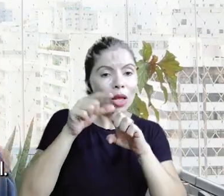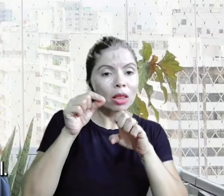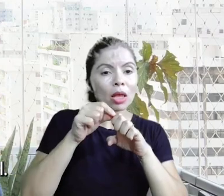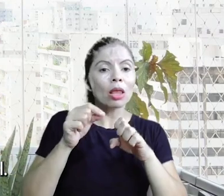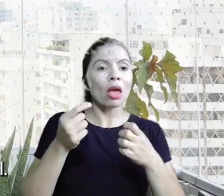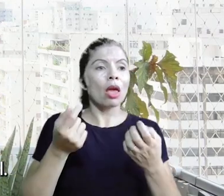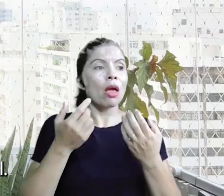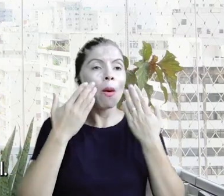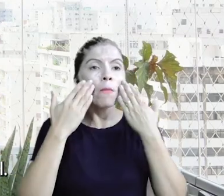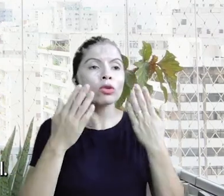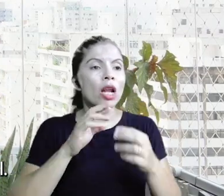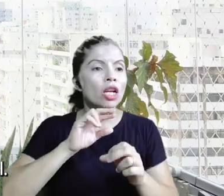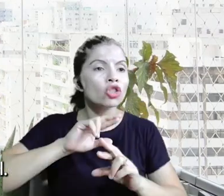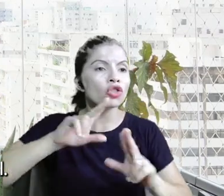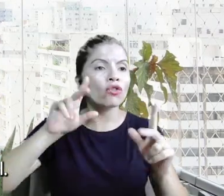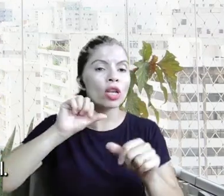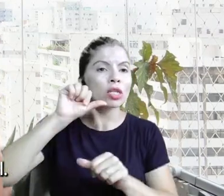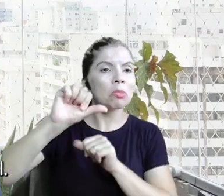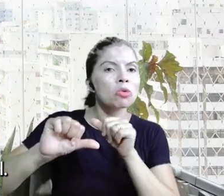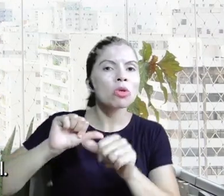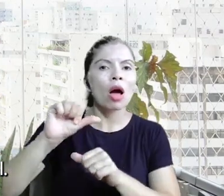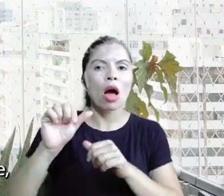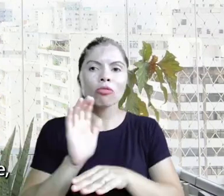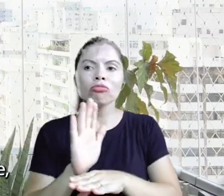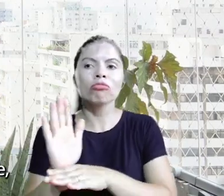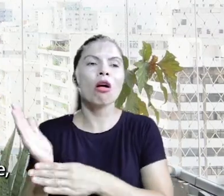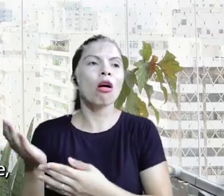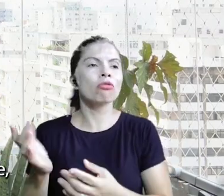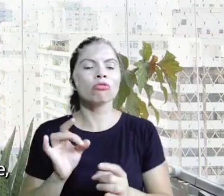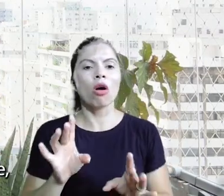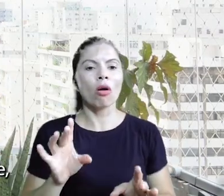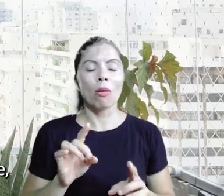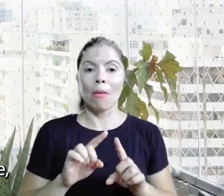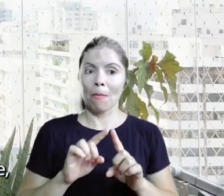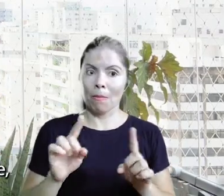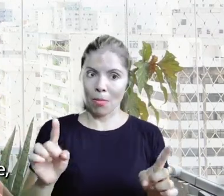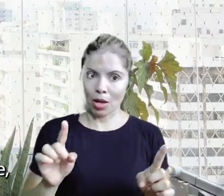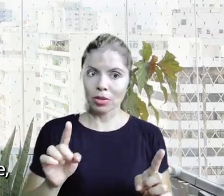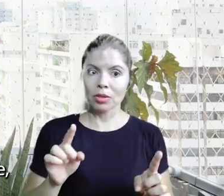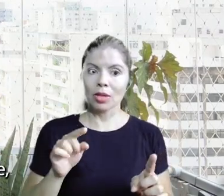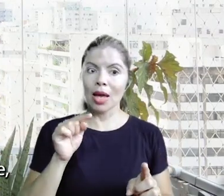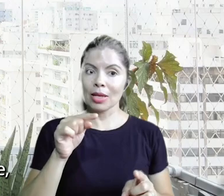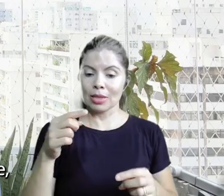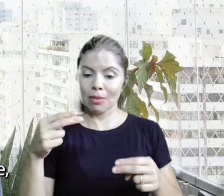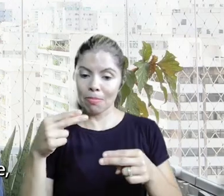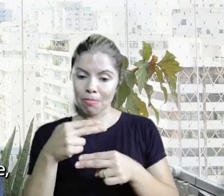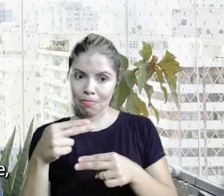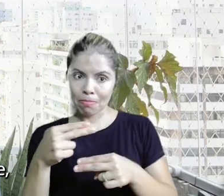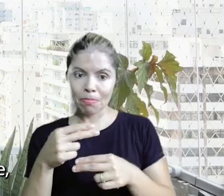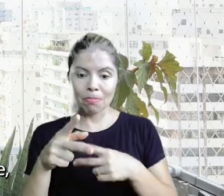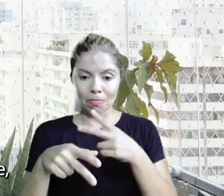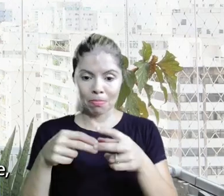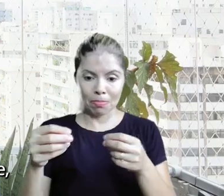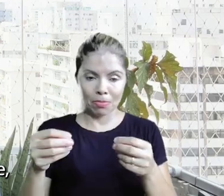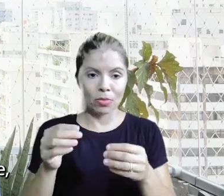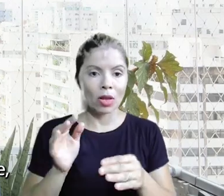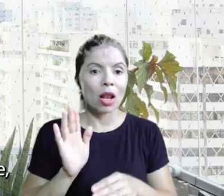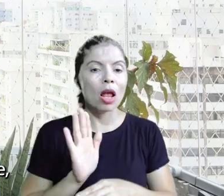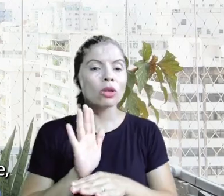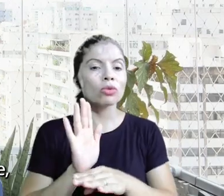dando resultado e tal só que esses prêmios como o do Sebrae